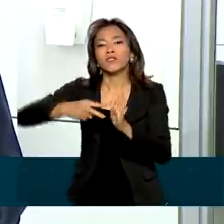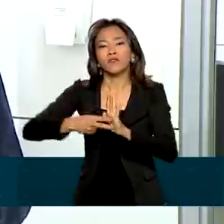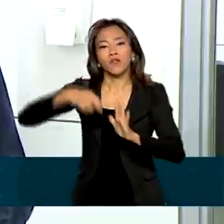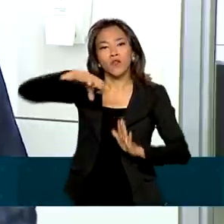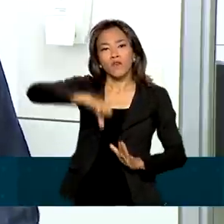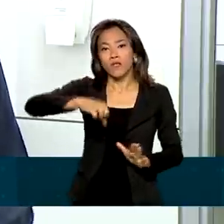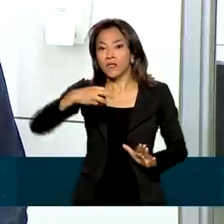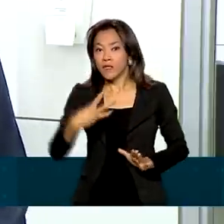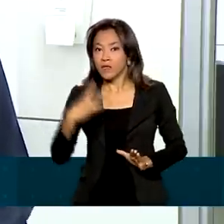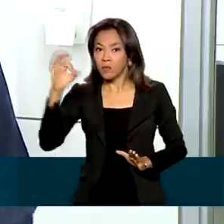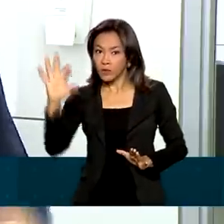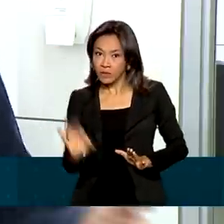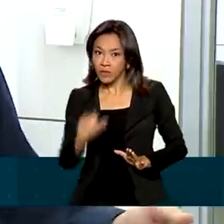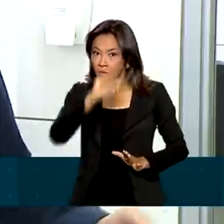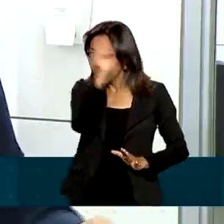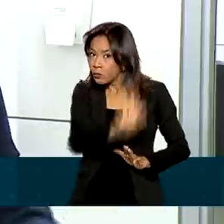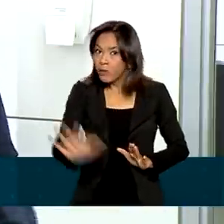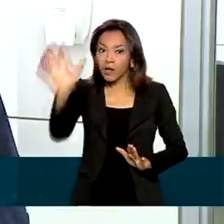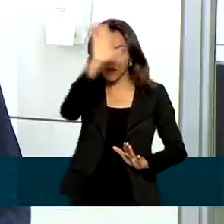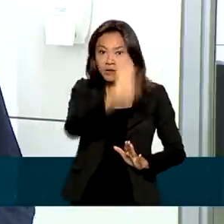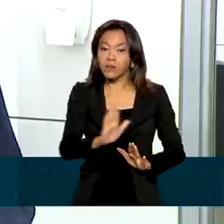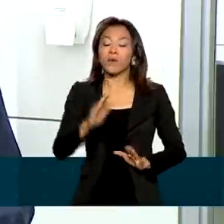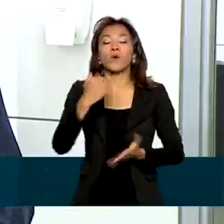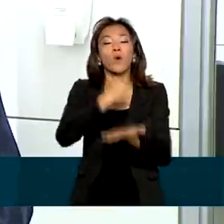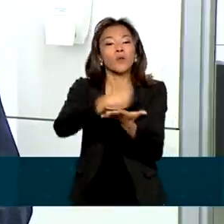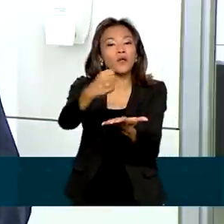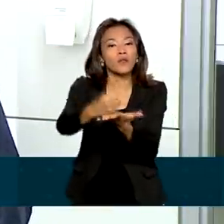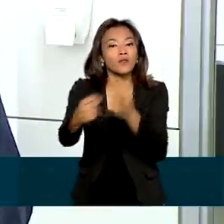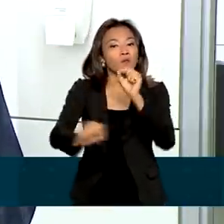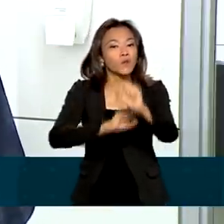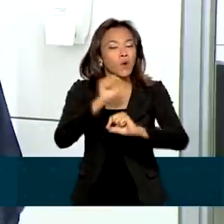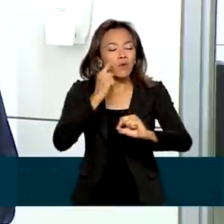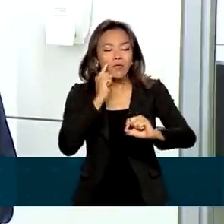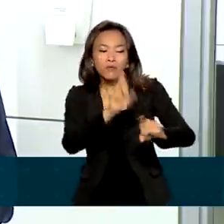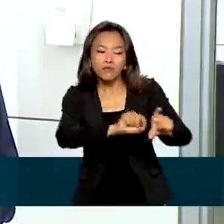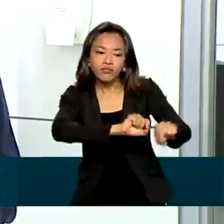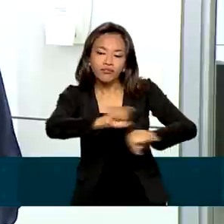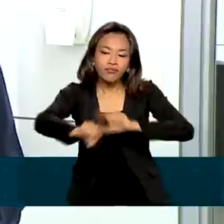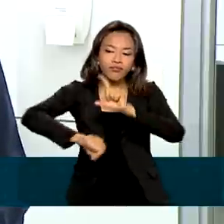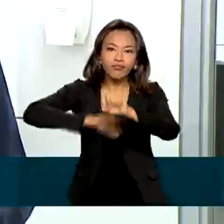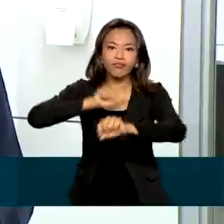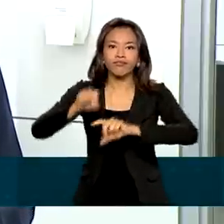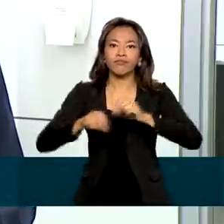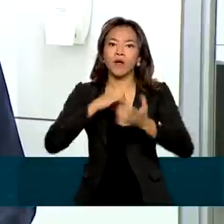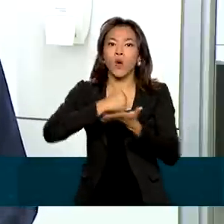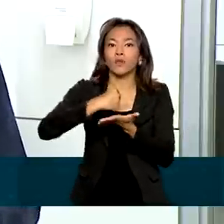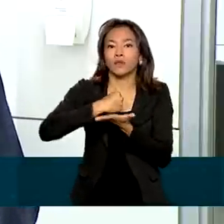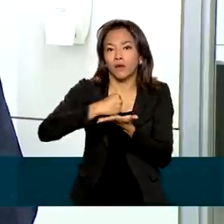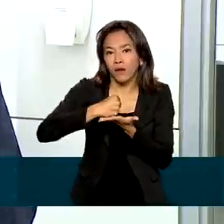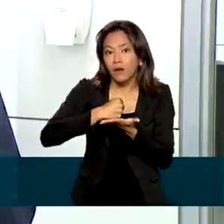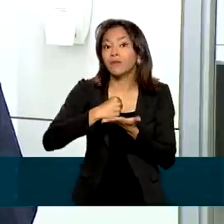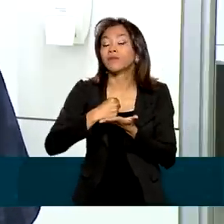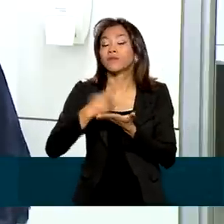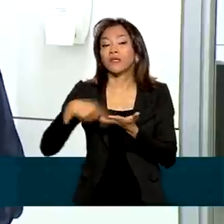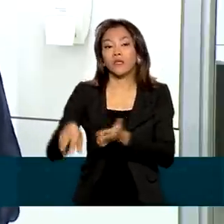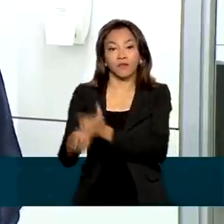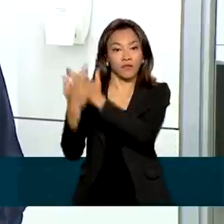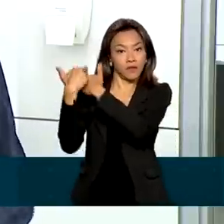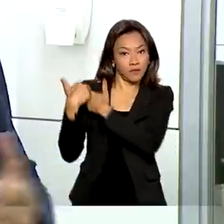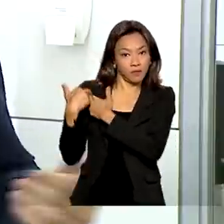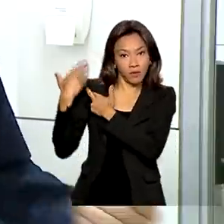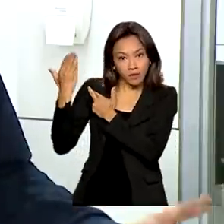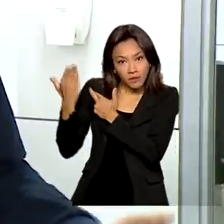território nacional. As contratações serão feitas por meio de processo seletivo organizado pela Agência de Desenvolvimento